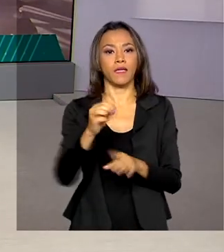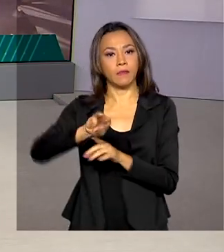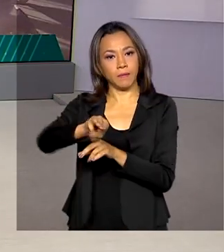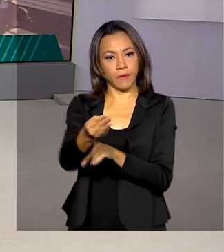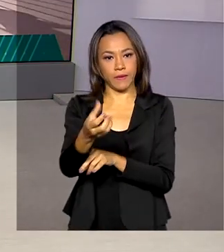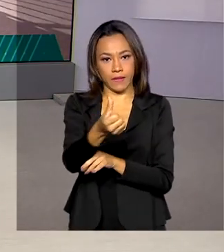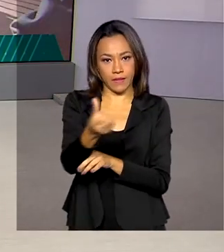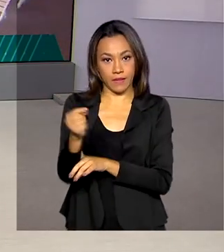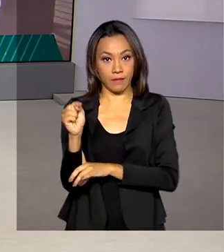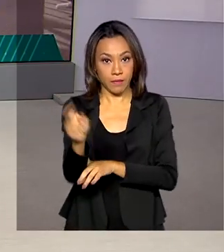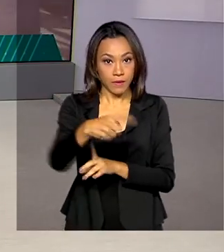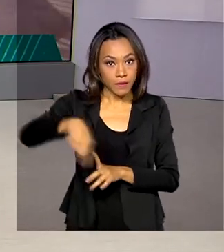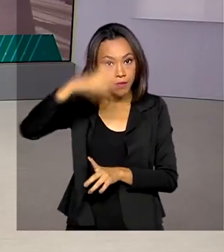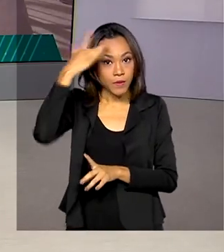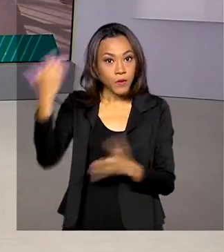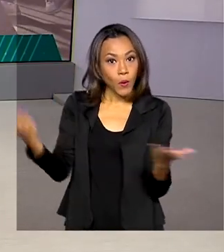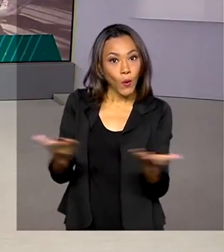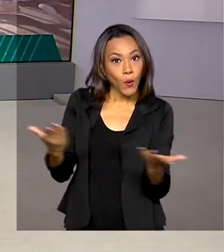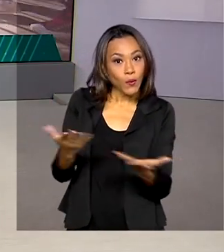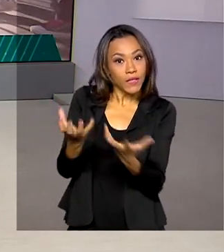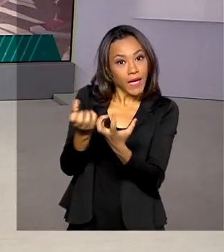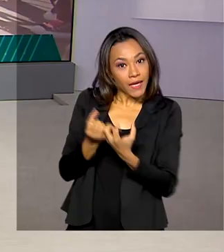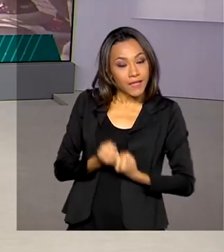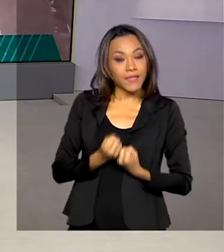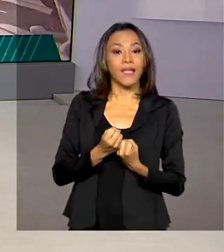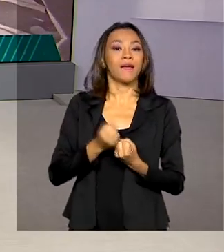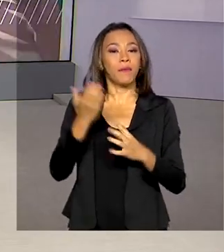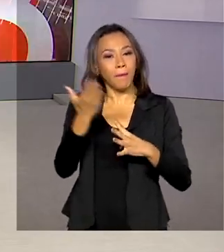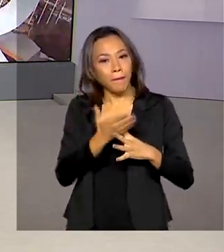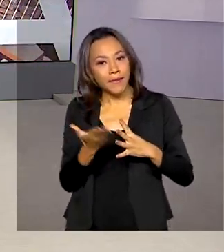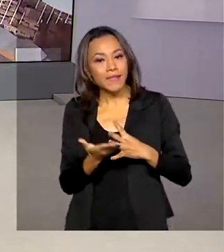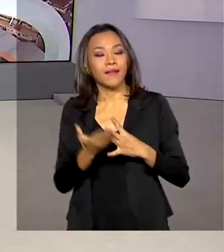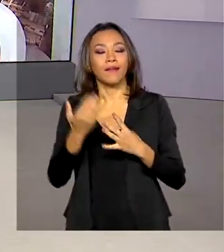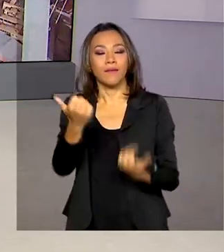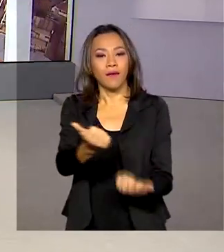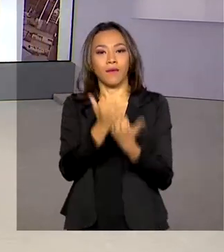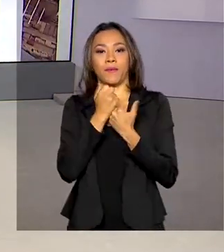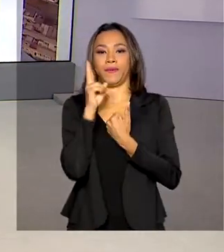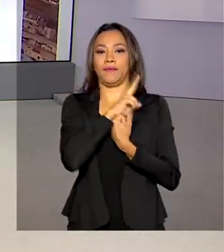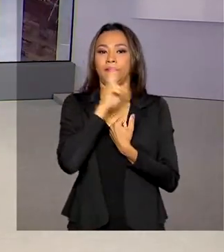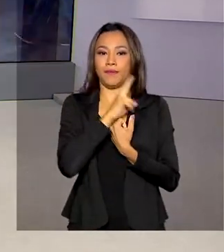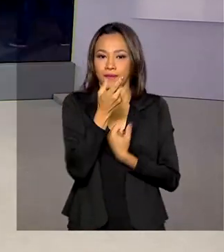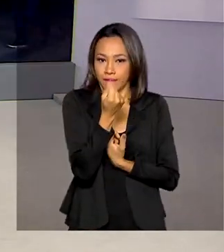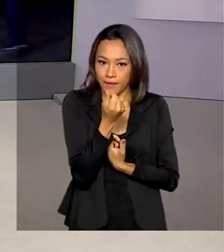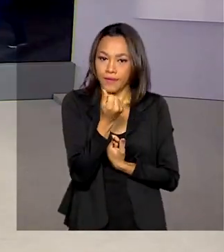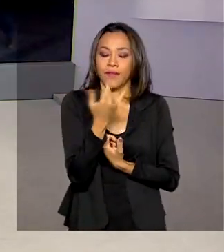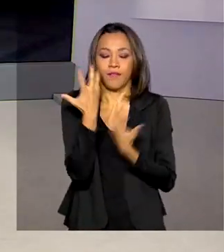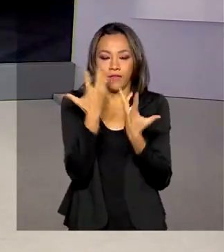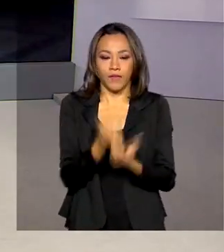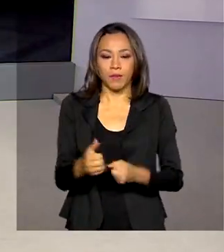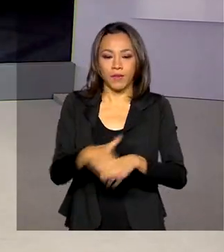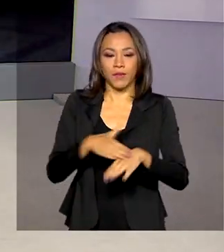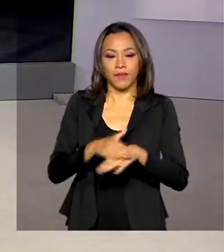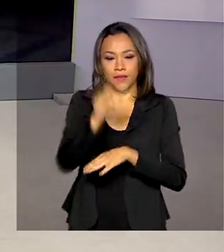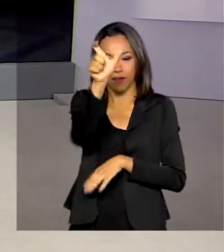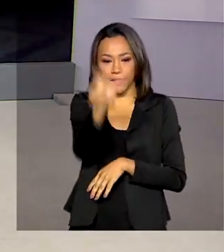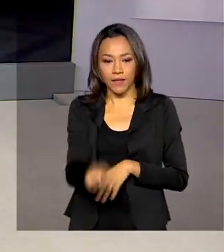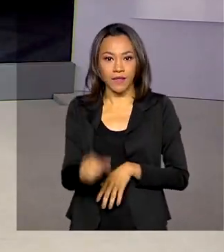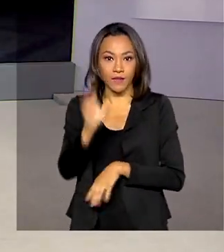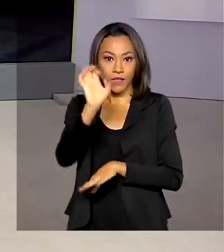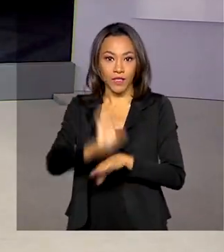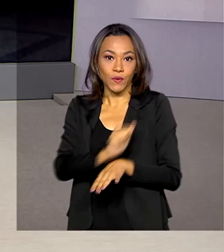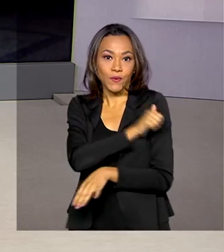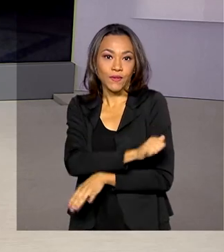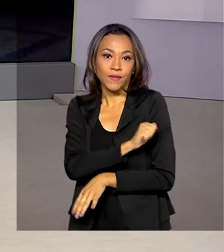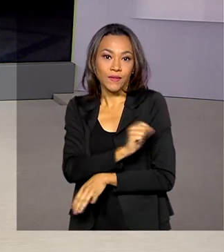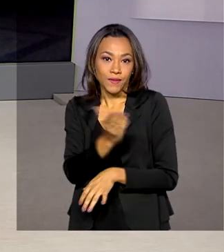mil pessoas recebem hoje mais uma parcela do auxílio emergencial. Vamos conversar agora com a Alessandra Lago, direto do Rio de Janeiro. Oi Alessandra,